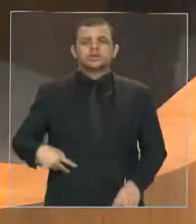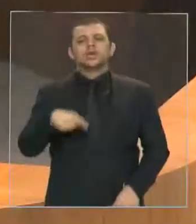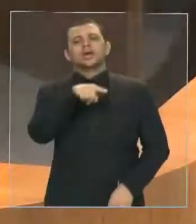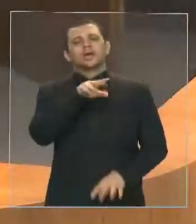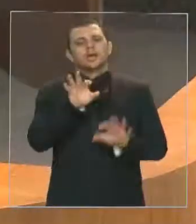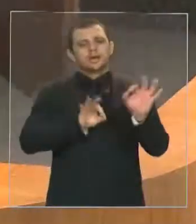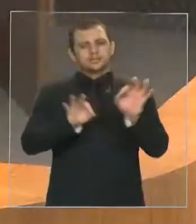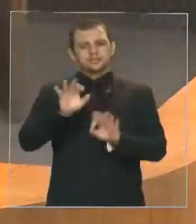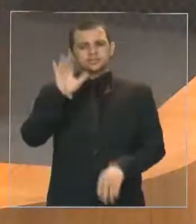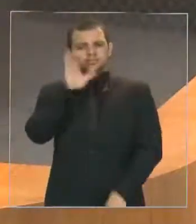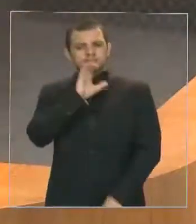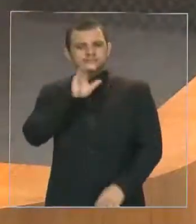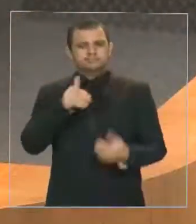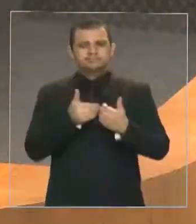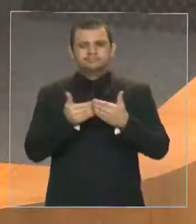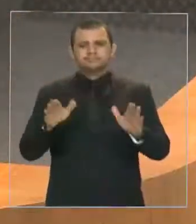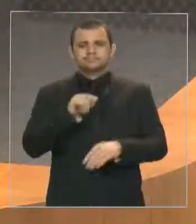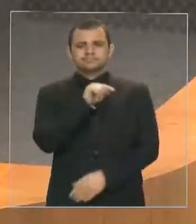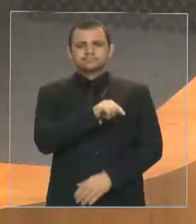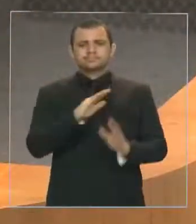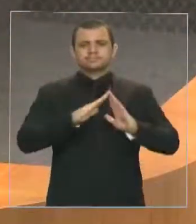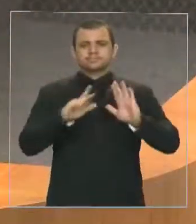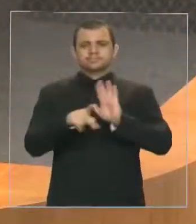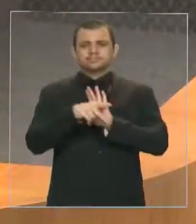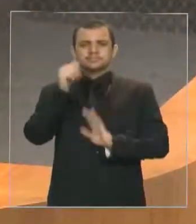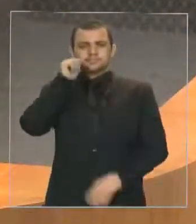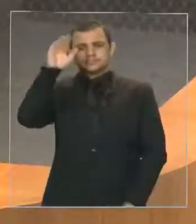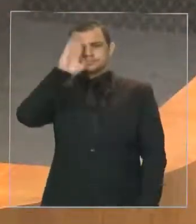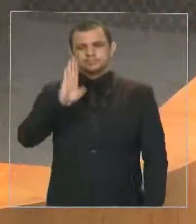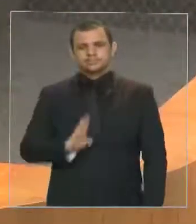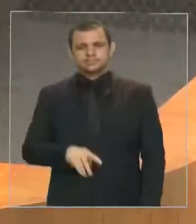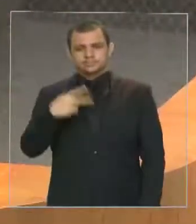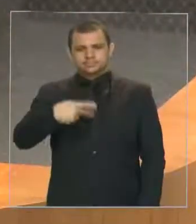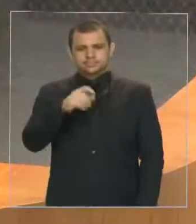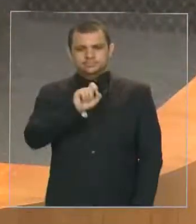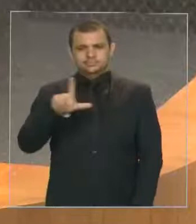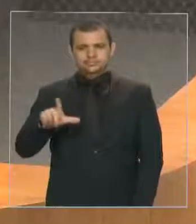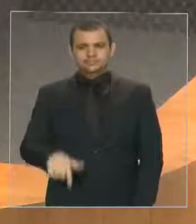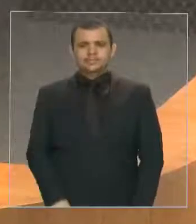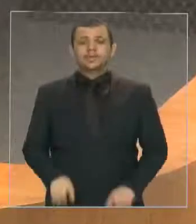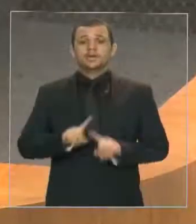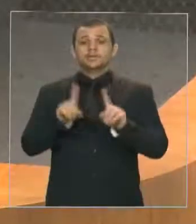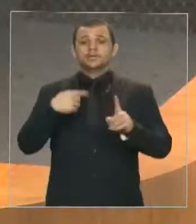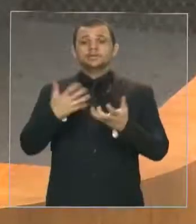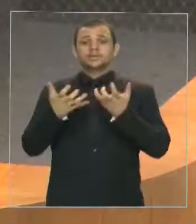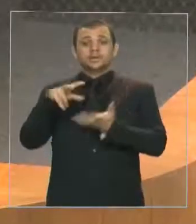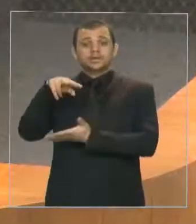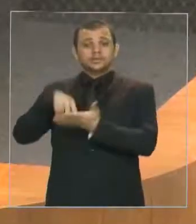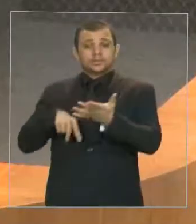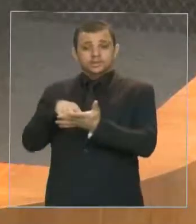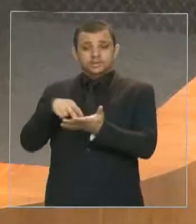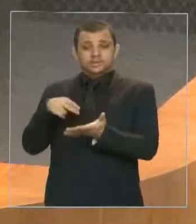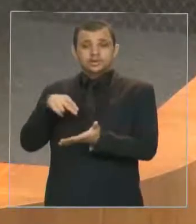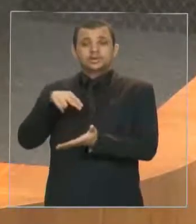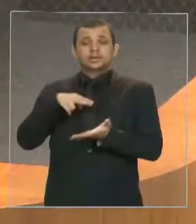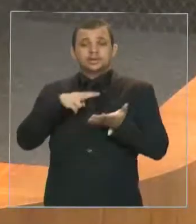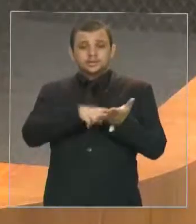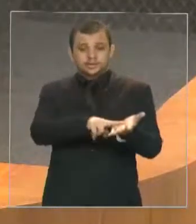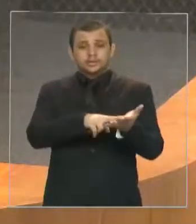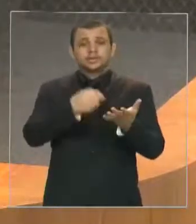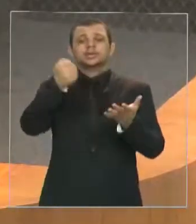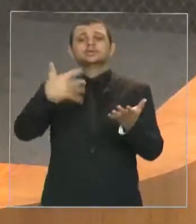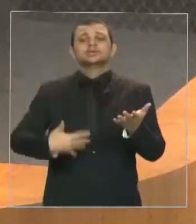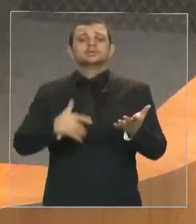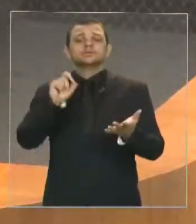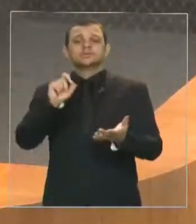inauguração desta casa. Mas eu quero ler aqui, rapidamente, esta carta feita pelo Conselho de Mulheres, Estadual de Mulheres, e diz,